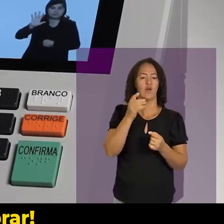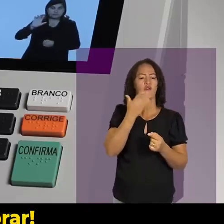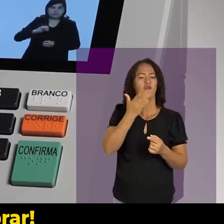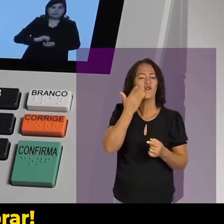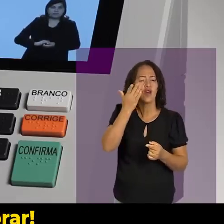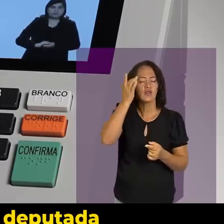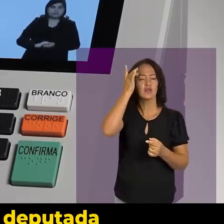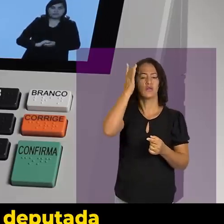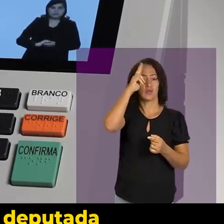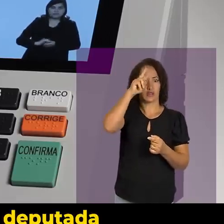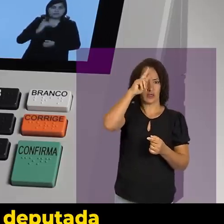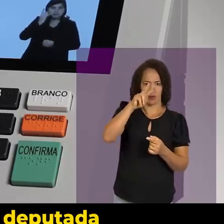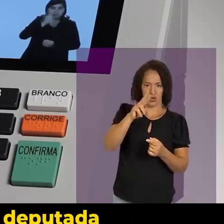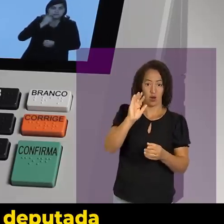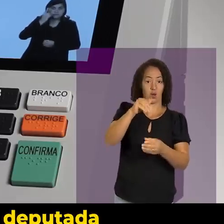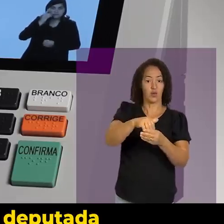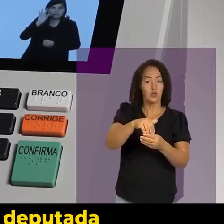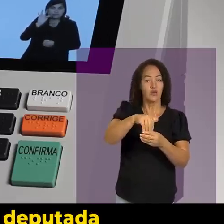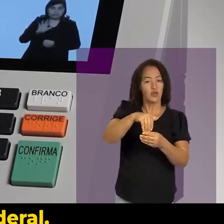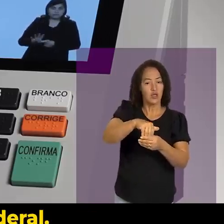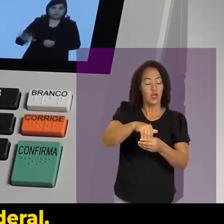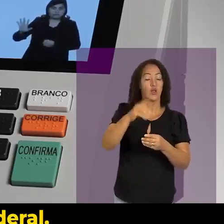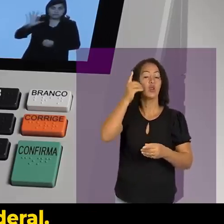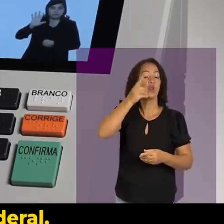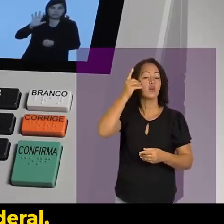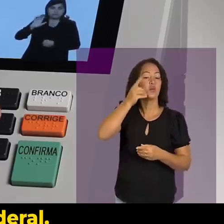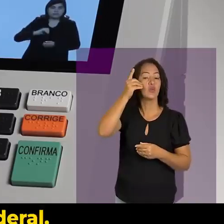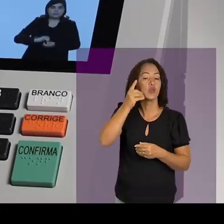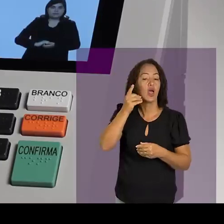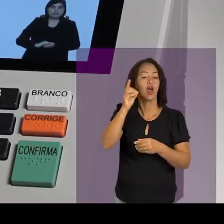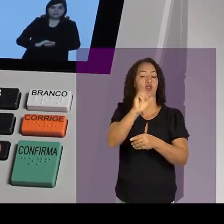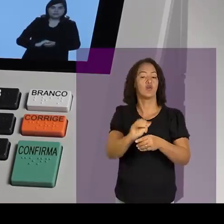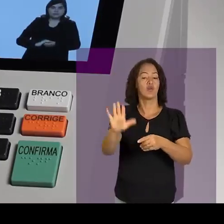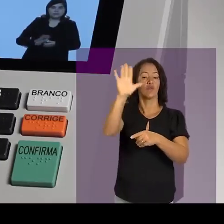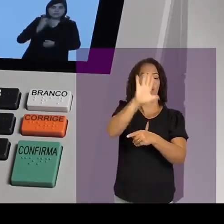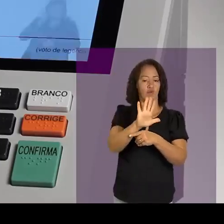simples e fácil de lembrar. Começa votando pra deputada ou deputado federal.